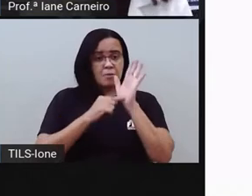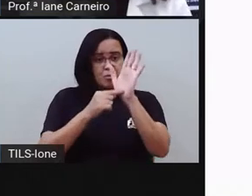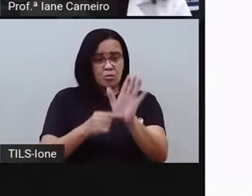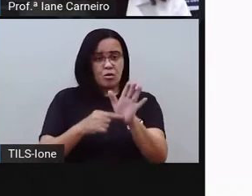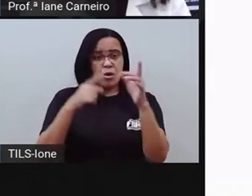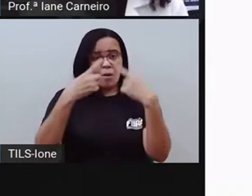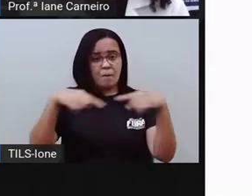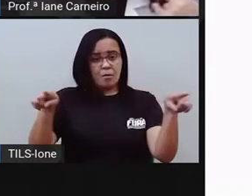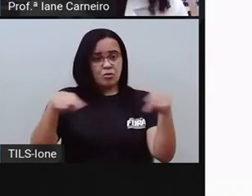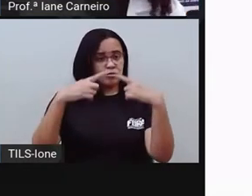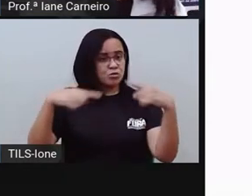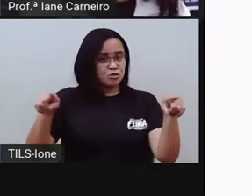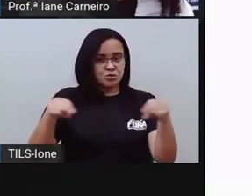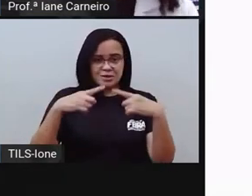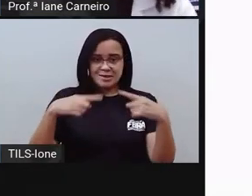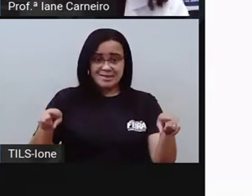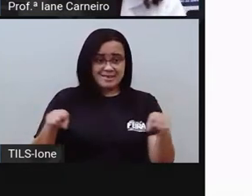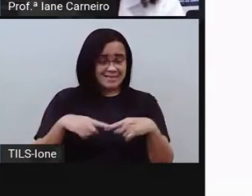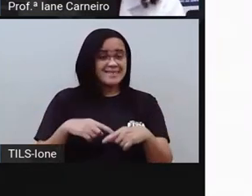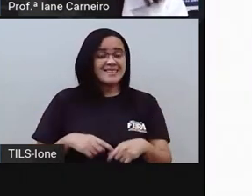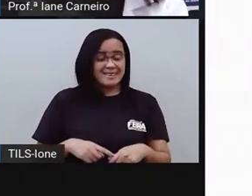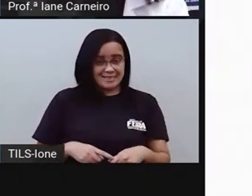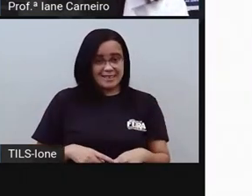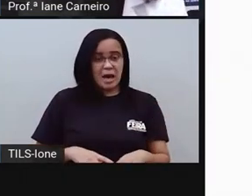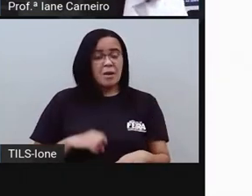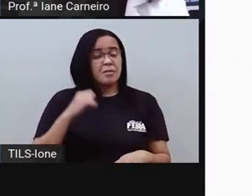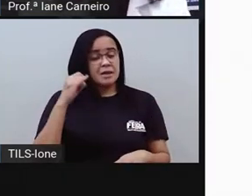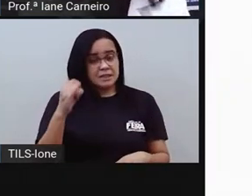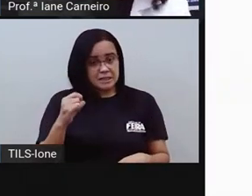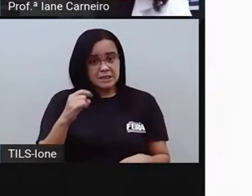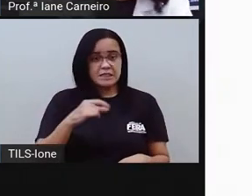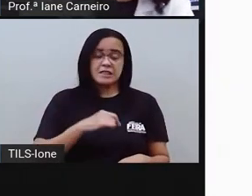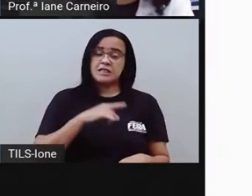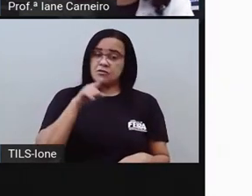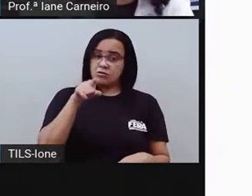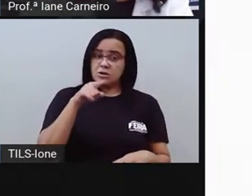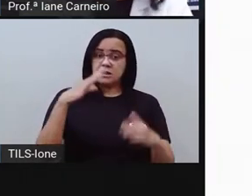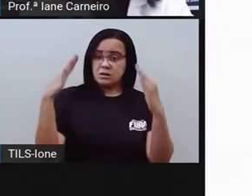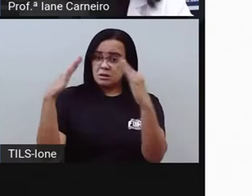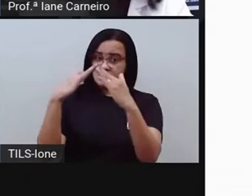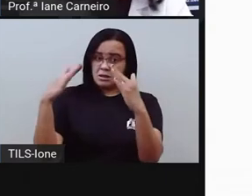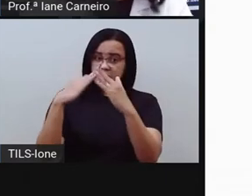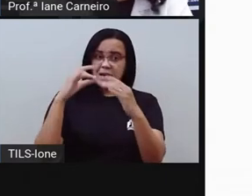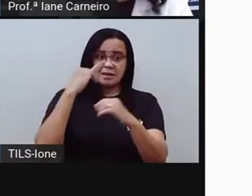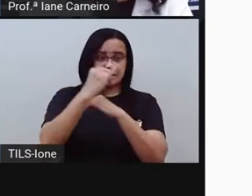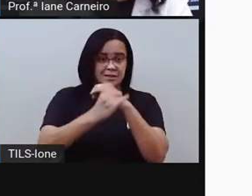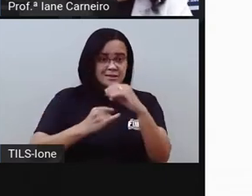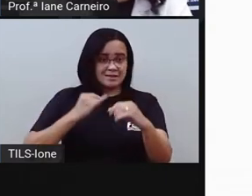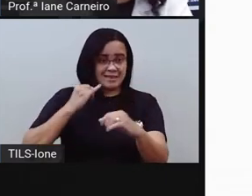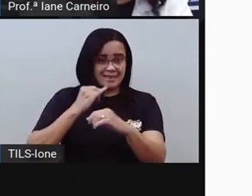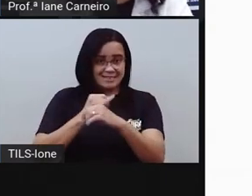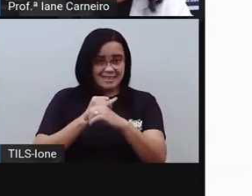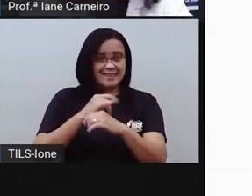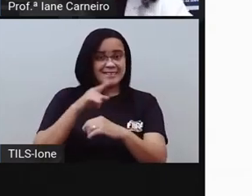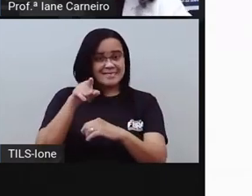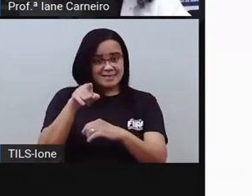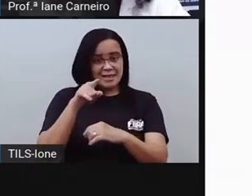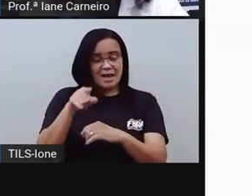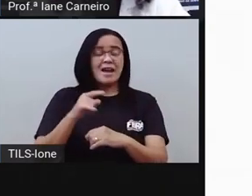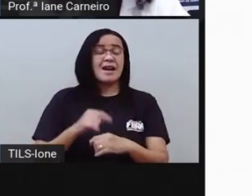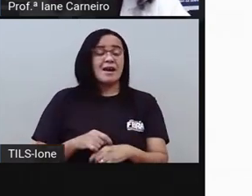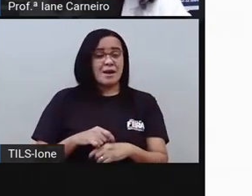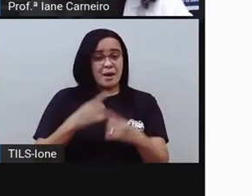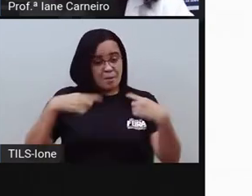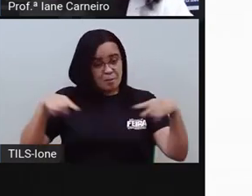Mas é uma música que se você tiver acesso à internet aí, você pode pesquisar no YouTube. O nome dela é Normal É Ser